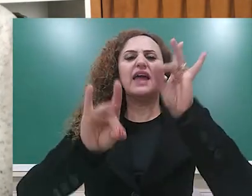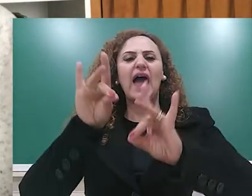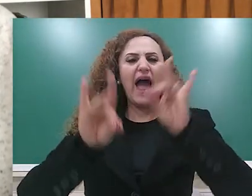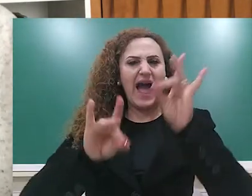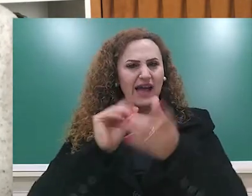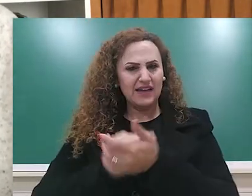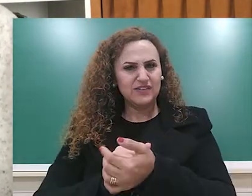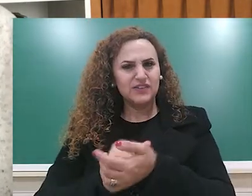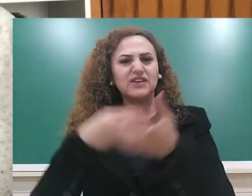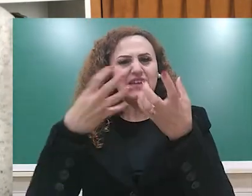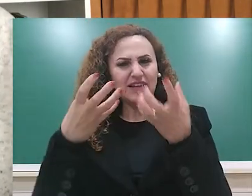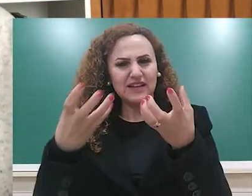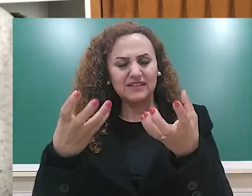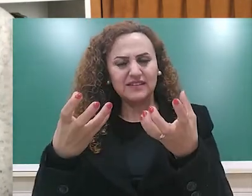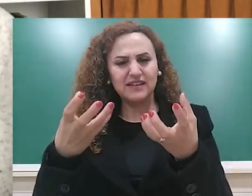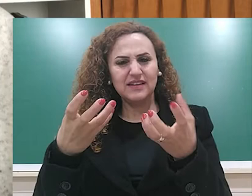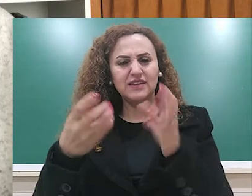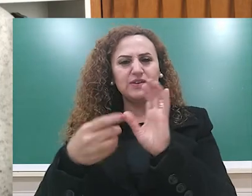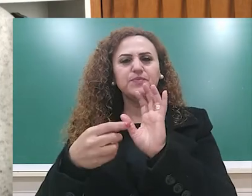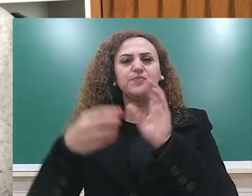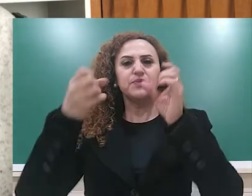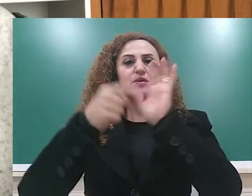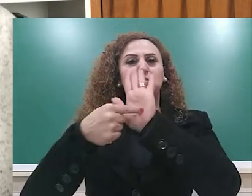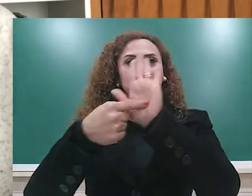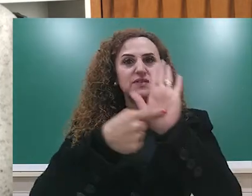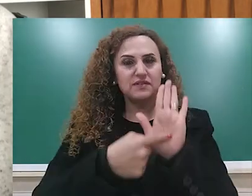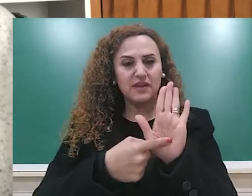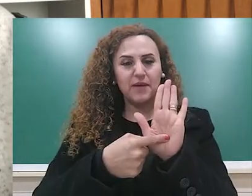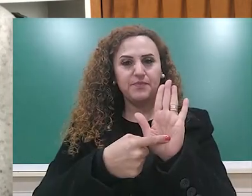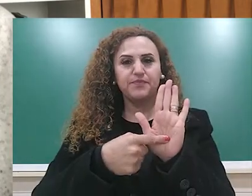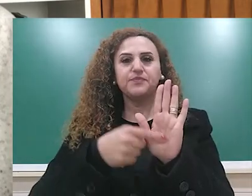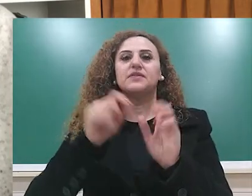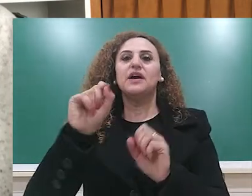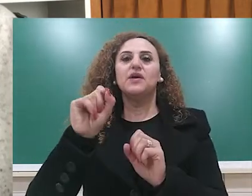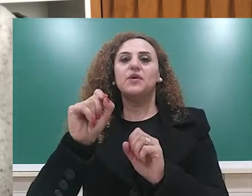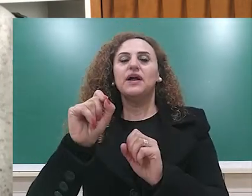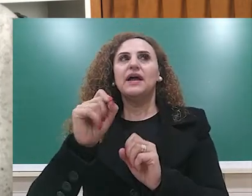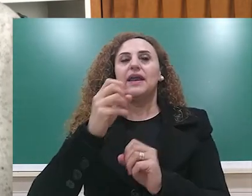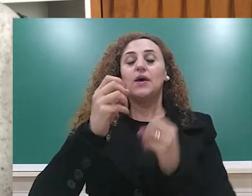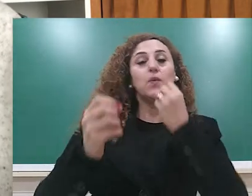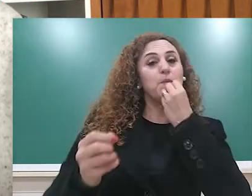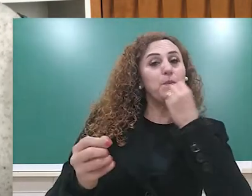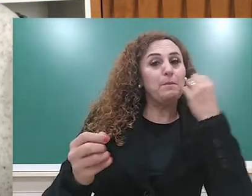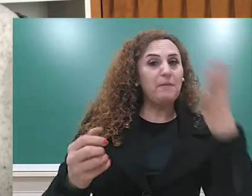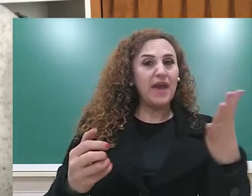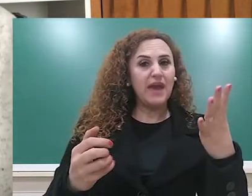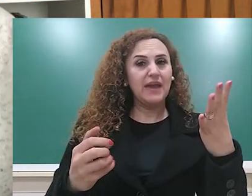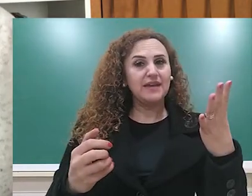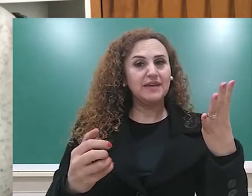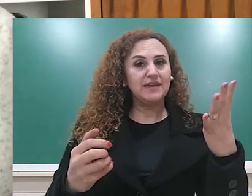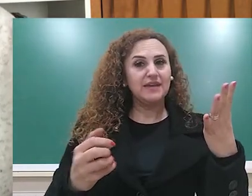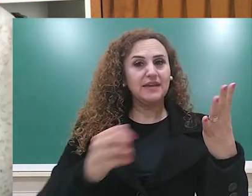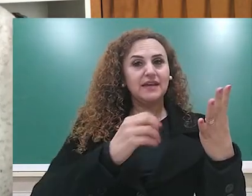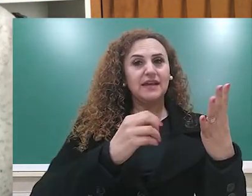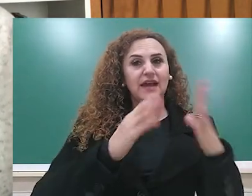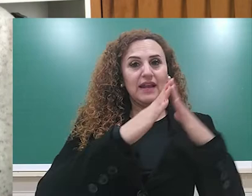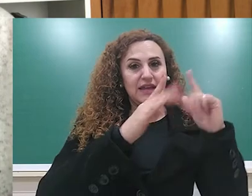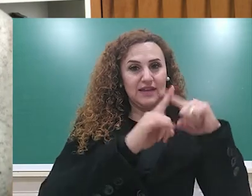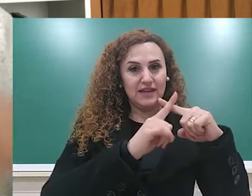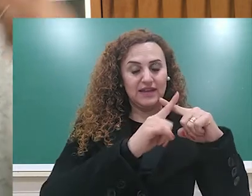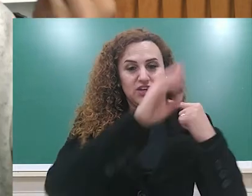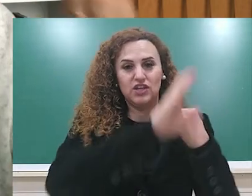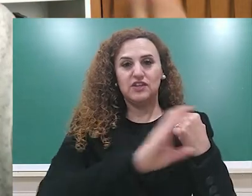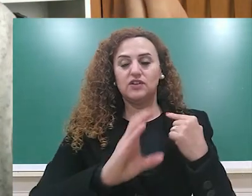personagens da própria mitologia indígena. Então, a gente vai ter um embate entre o bem representado pelos santos da igreja